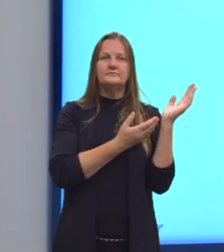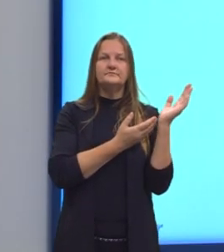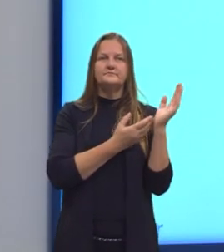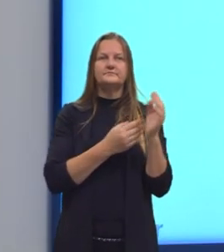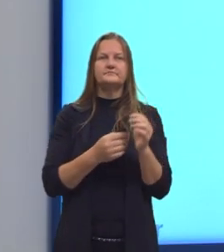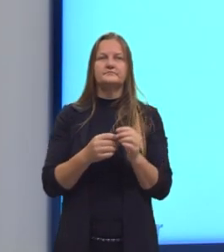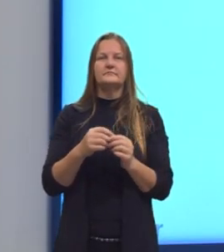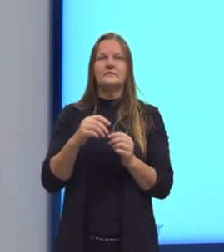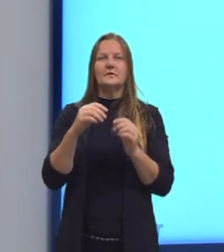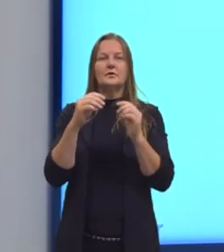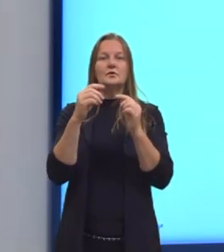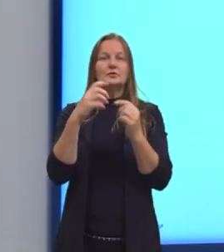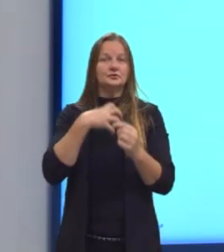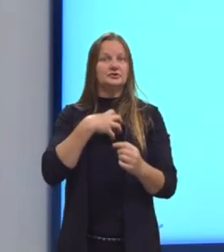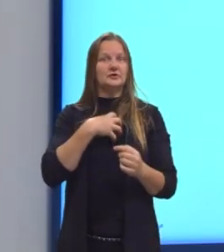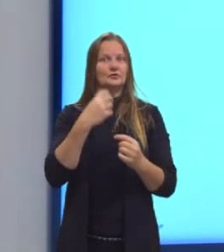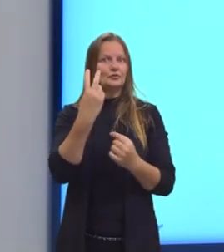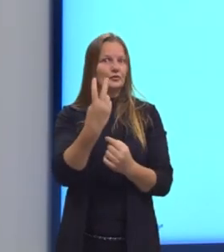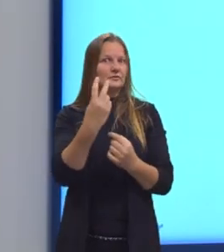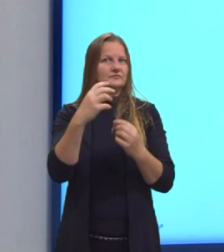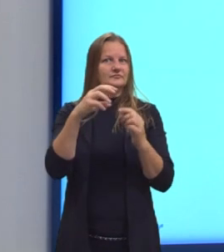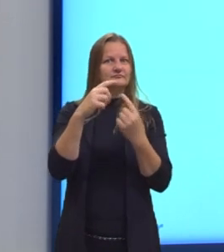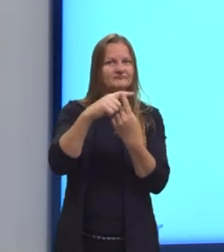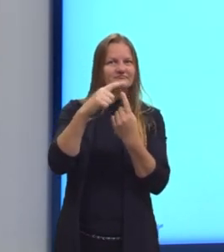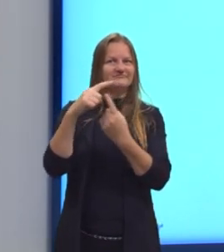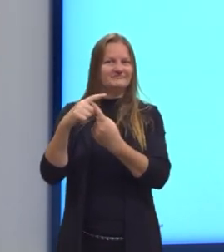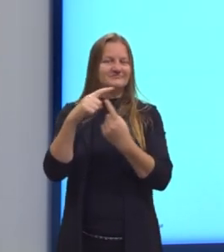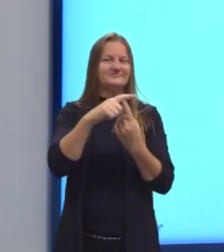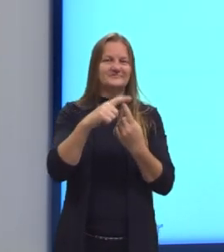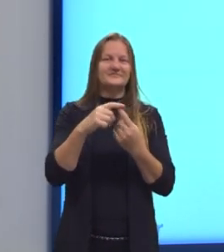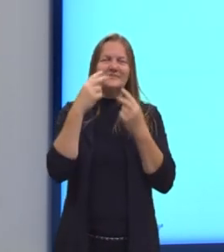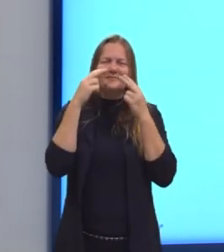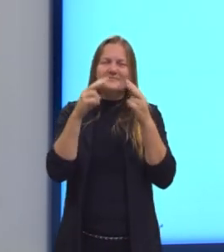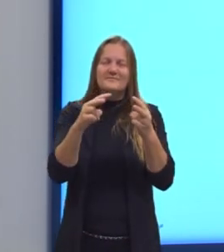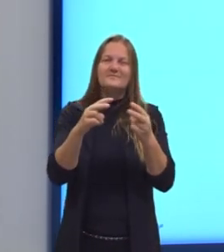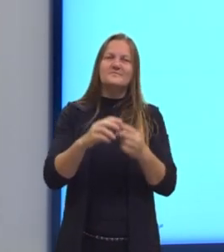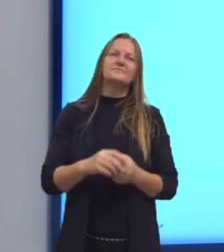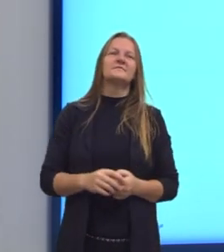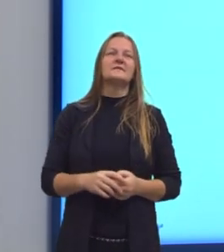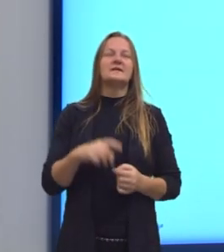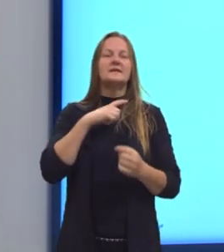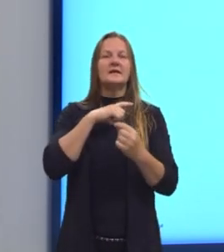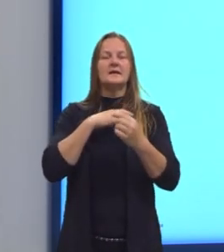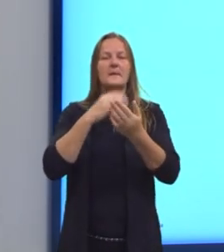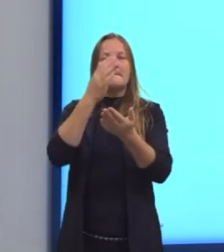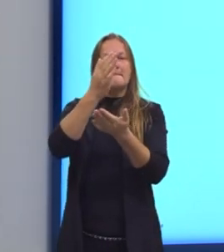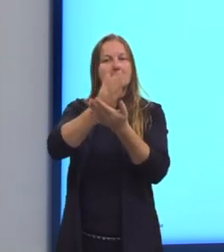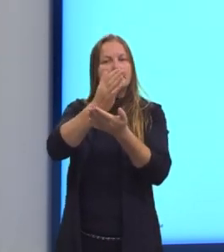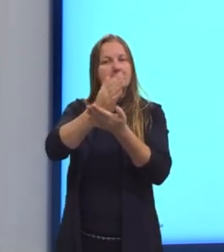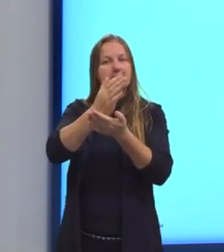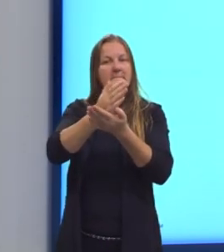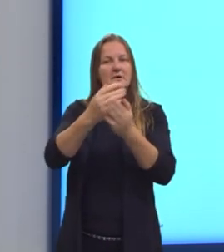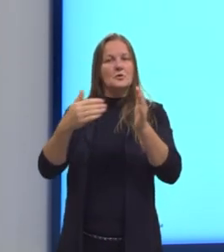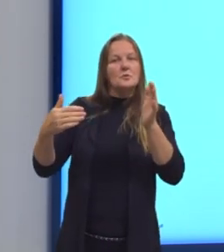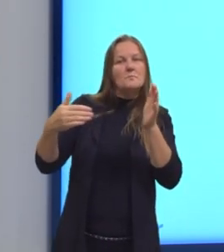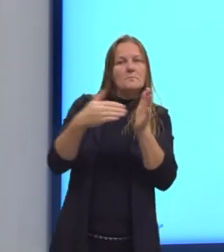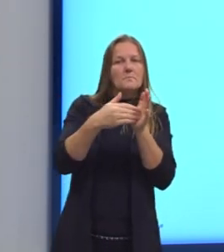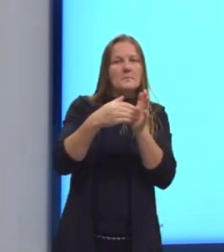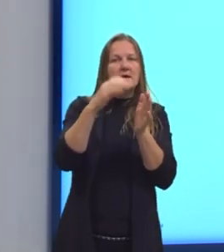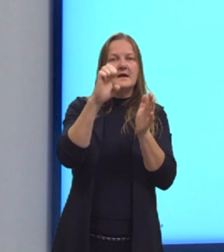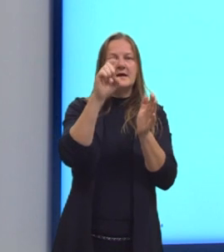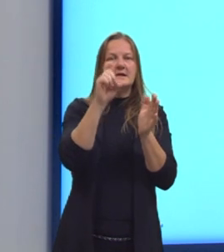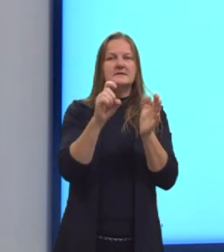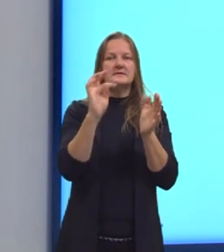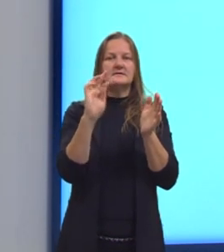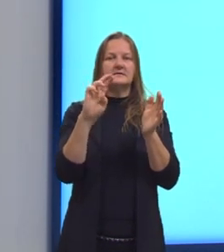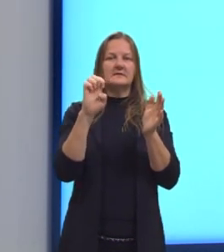dois formatos para que a gente veja o seguinte, nós sempre teremos os meios e os extremos, nos dois